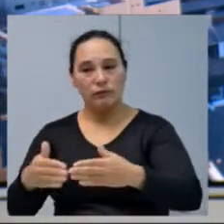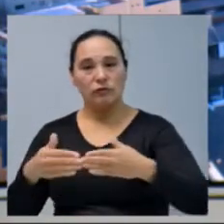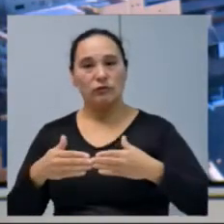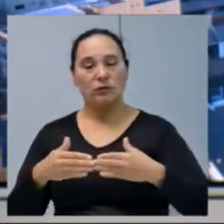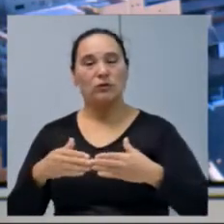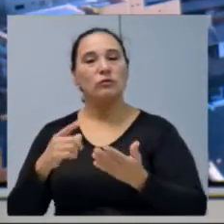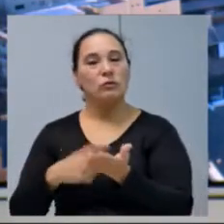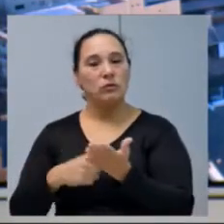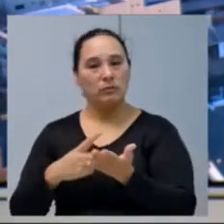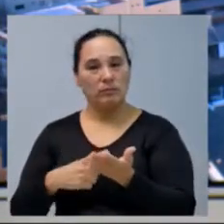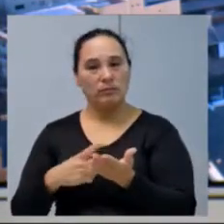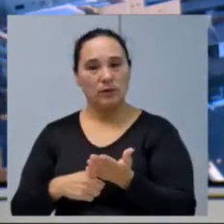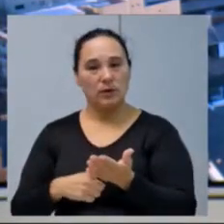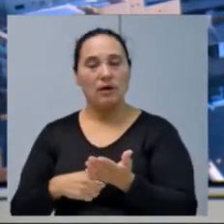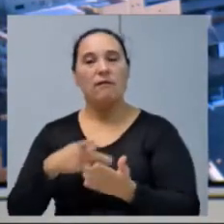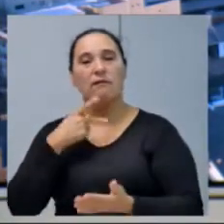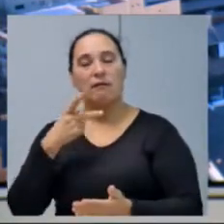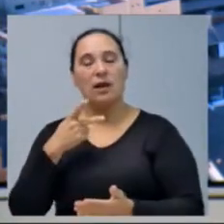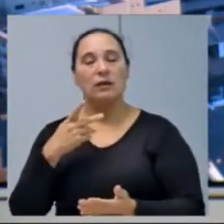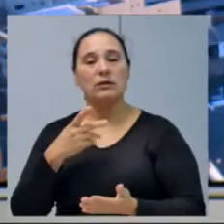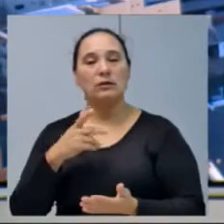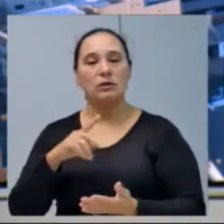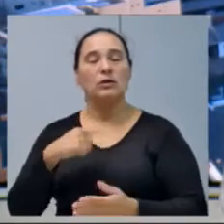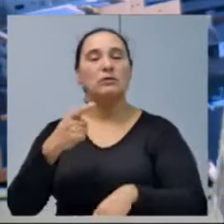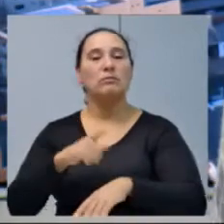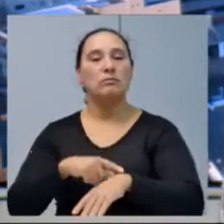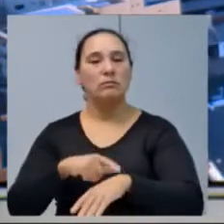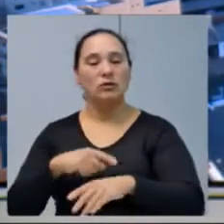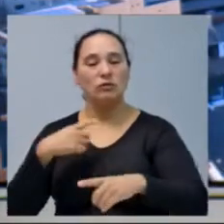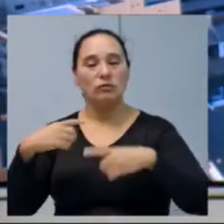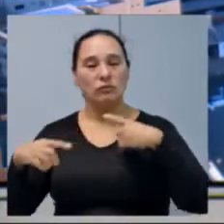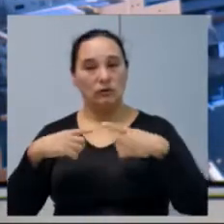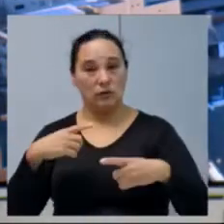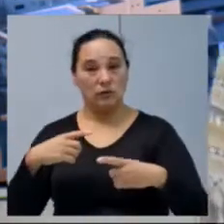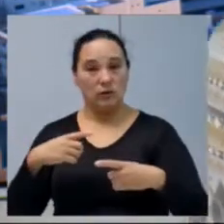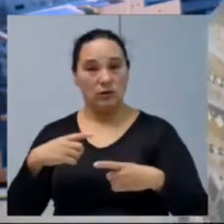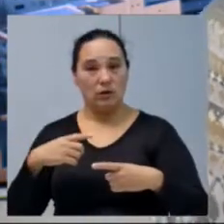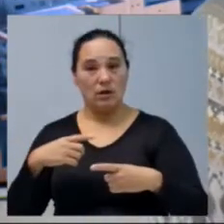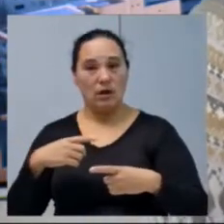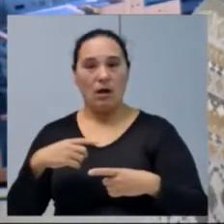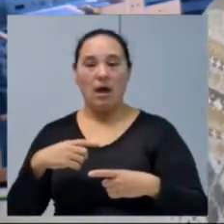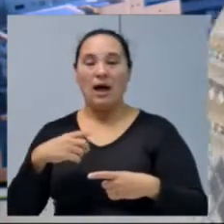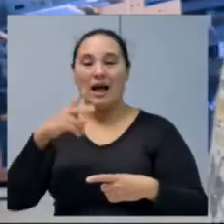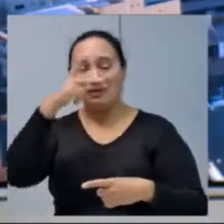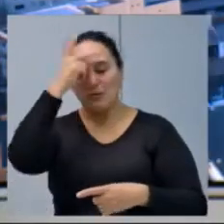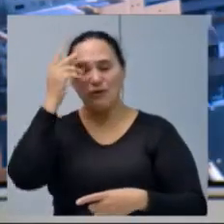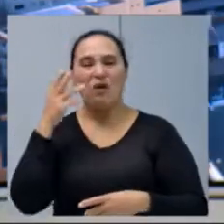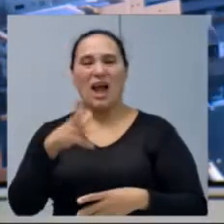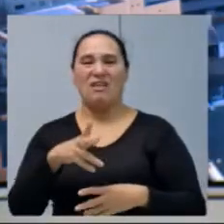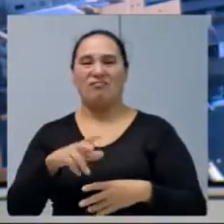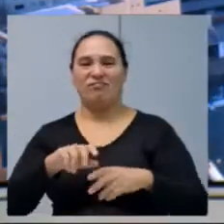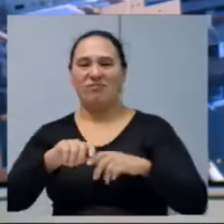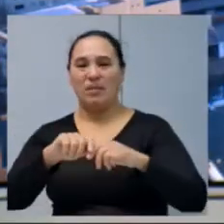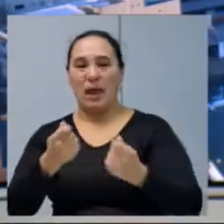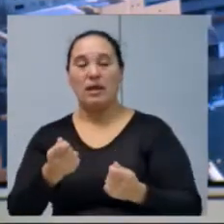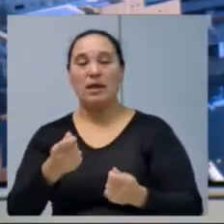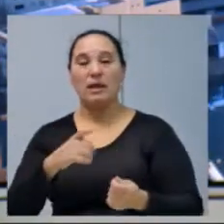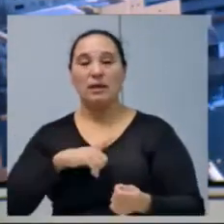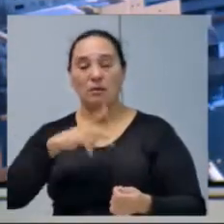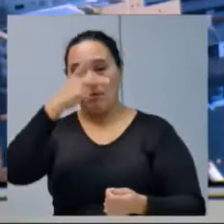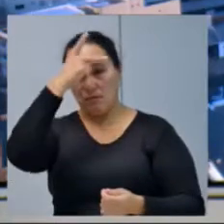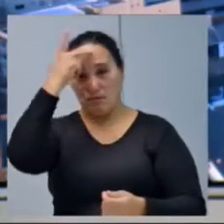tinha comentado aqui já em outro momento que duvido o vandalismo aí. Então, tem um funcionário